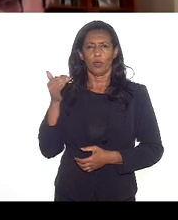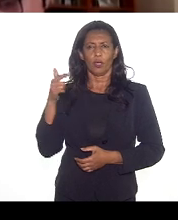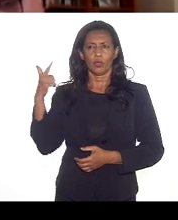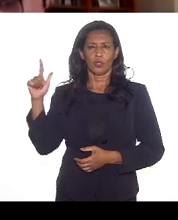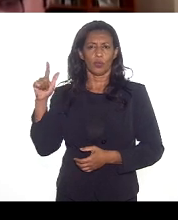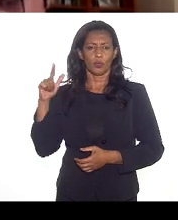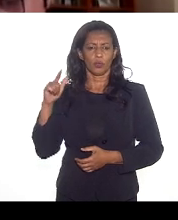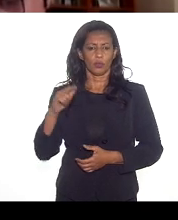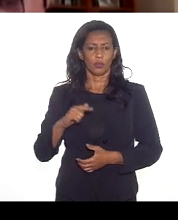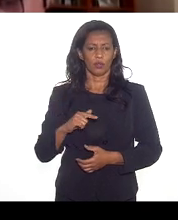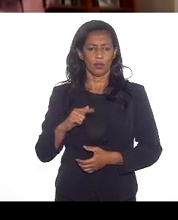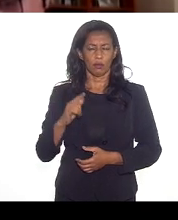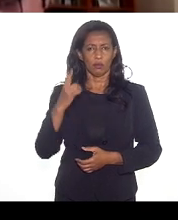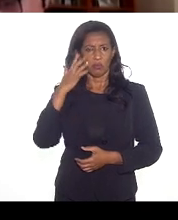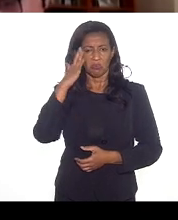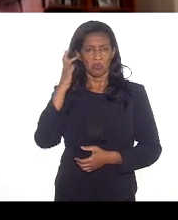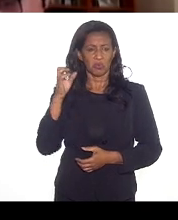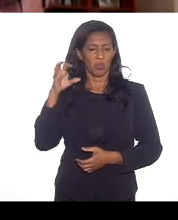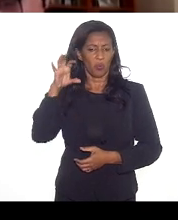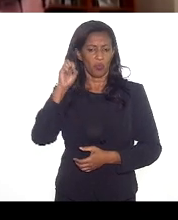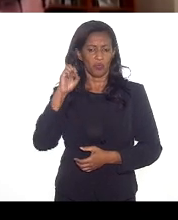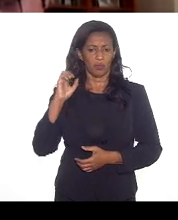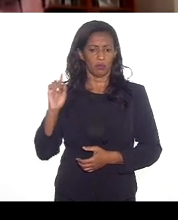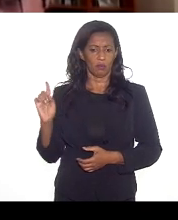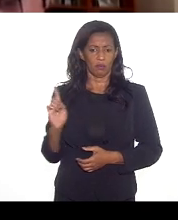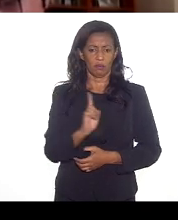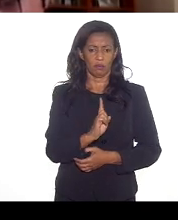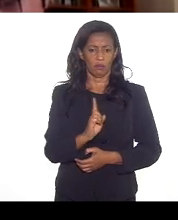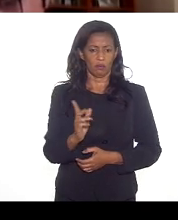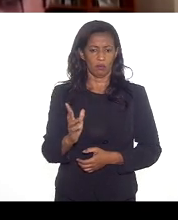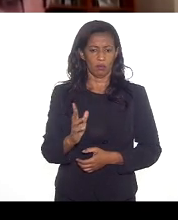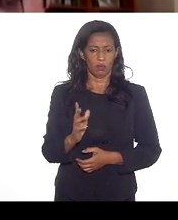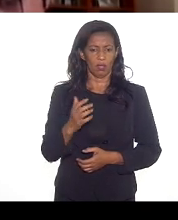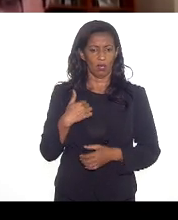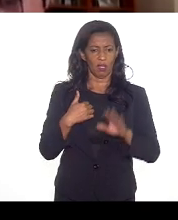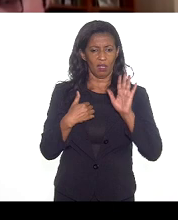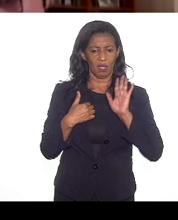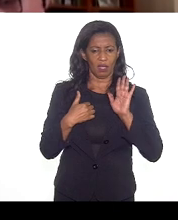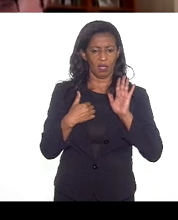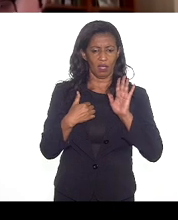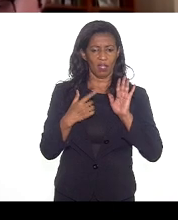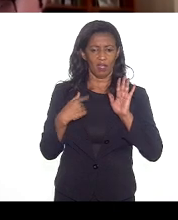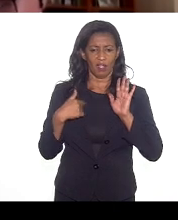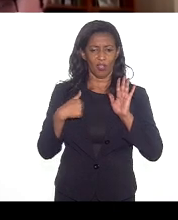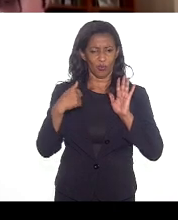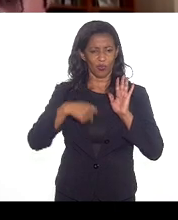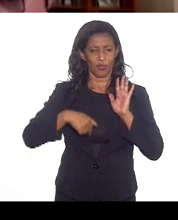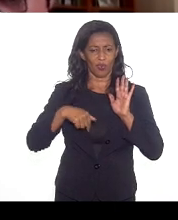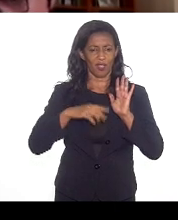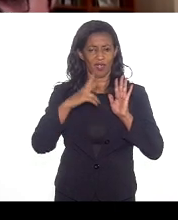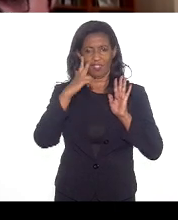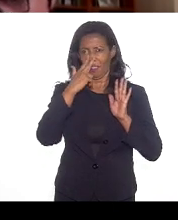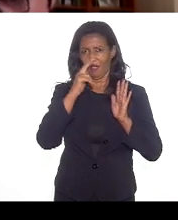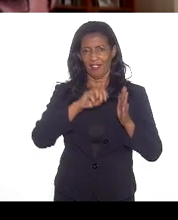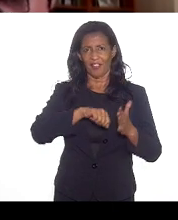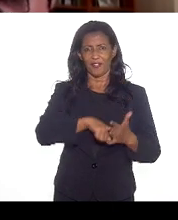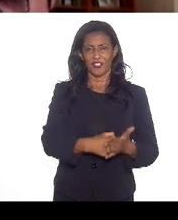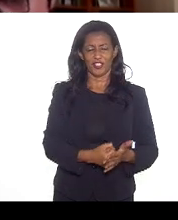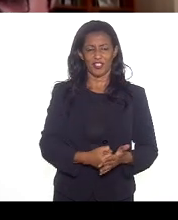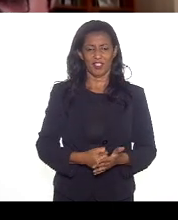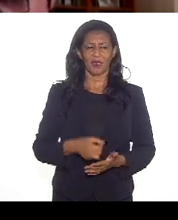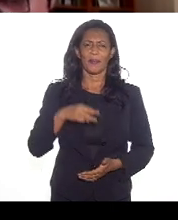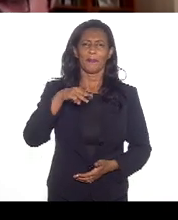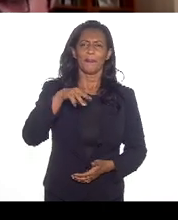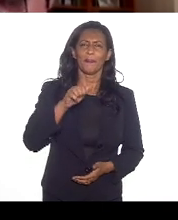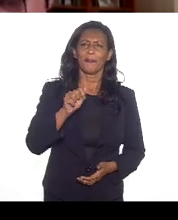eu falei, mas eu não sei se ele estava ouvindo, ah, tá, então tá bom, eu estou aqui, eu tentei falar, mas fecharam aqui, Miguel, você